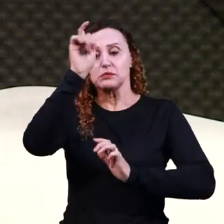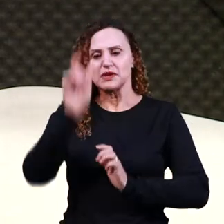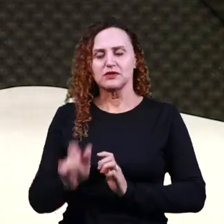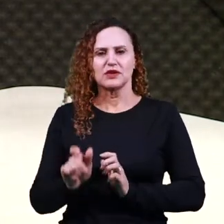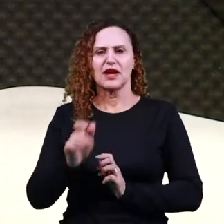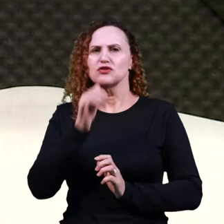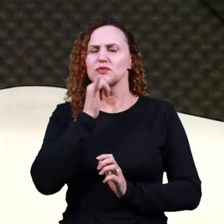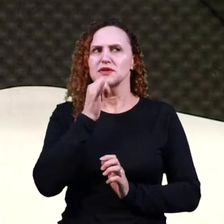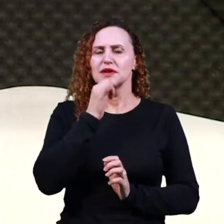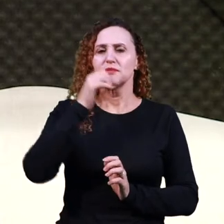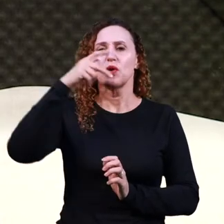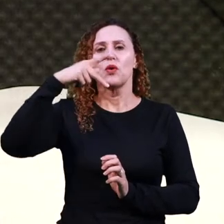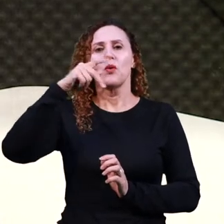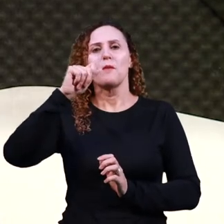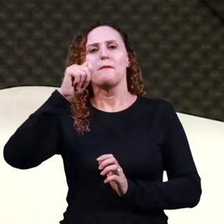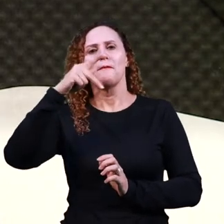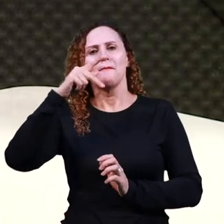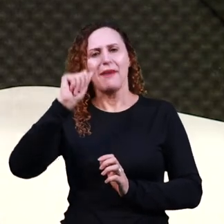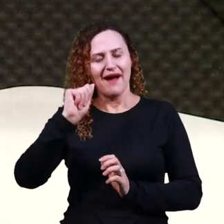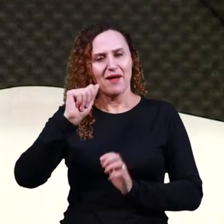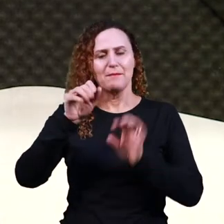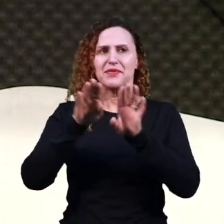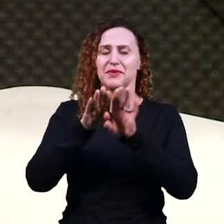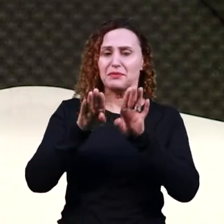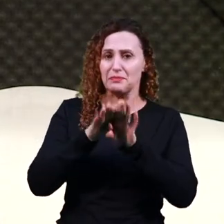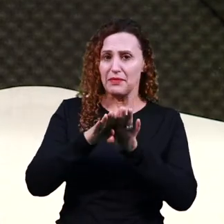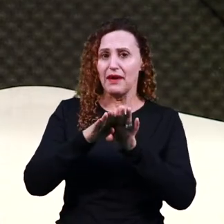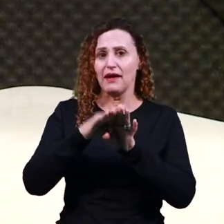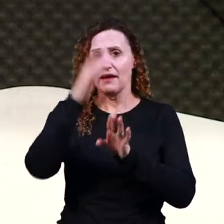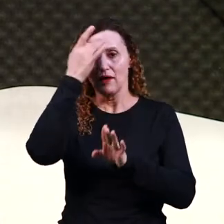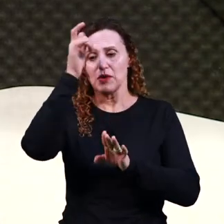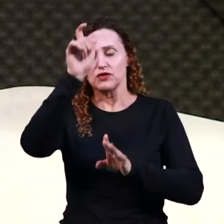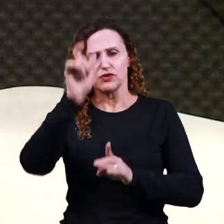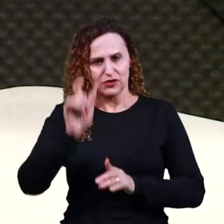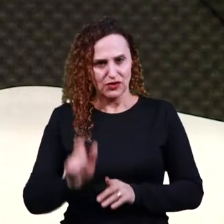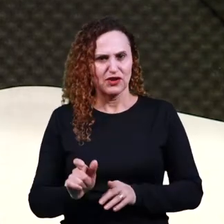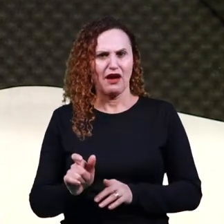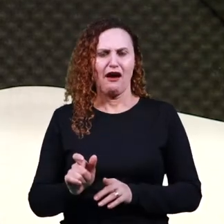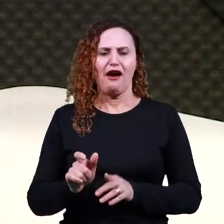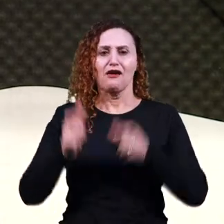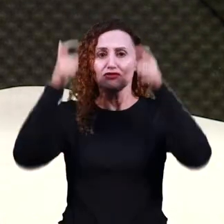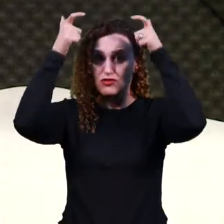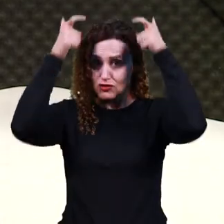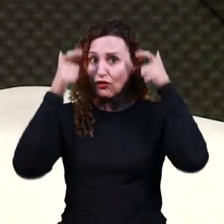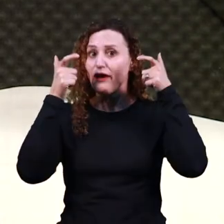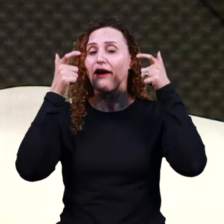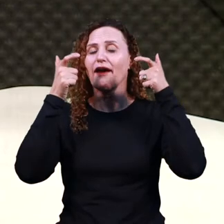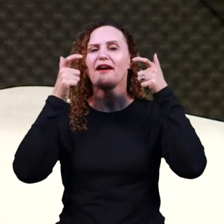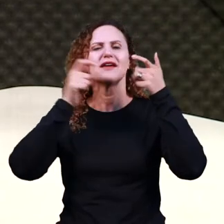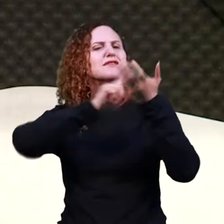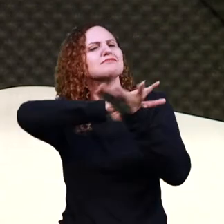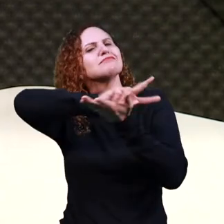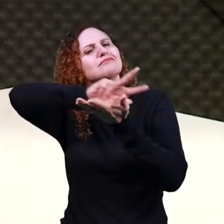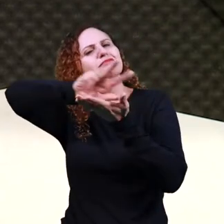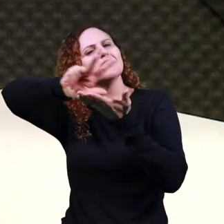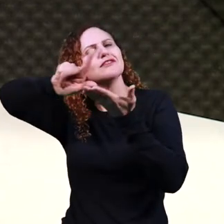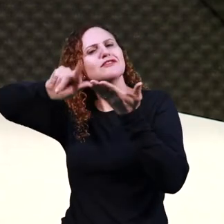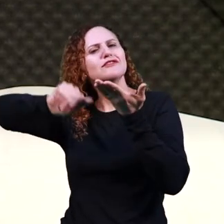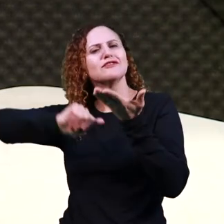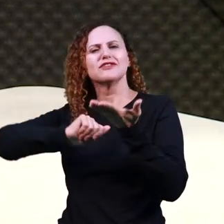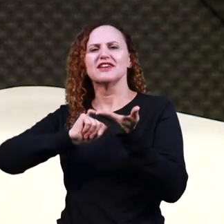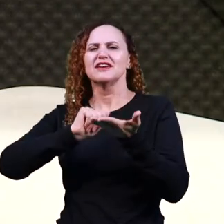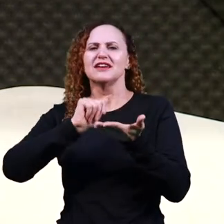o rei, o alto clero, até as mais baixas camadas sociais. Ou seja, ele vai tratar de